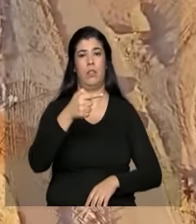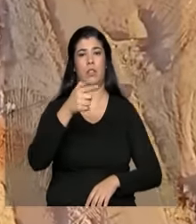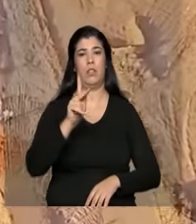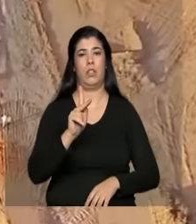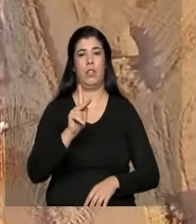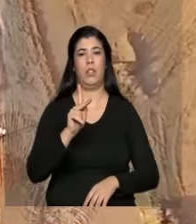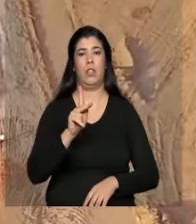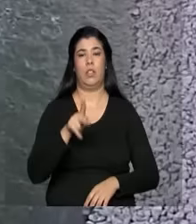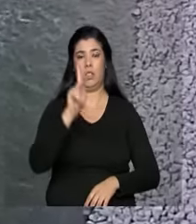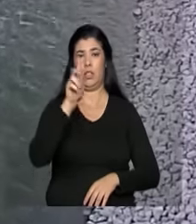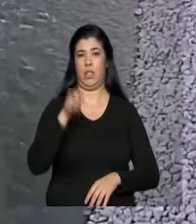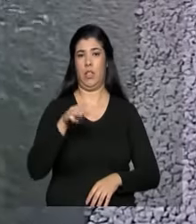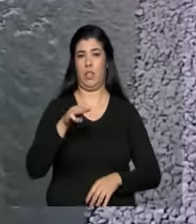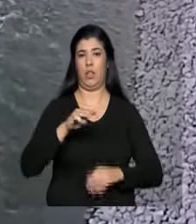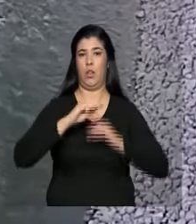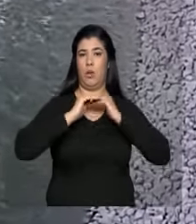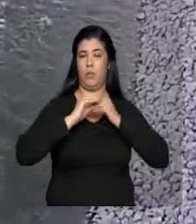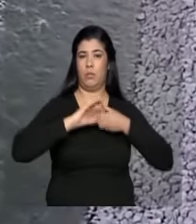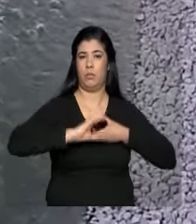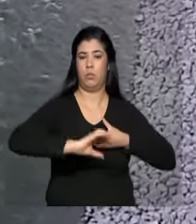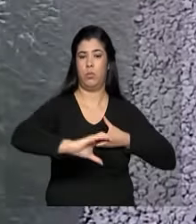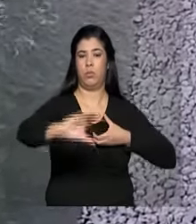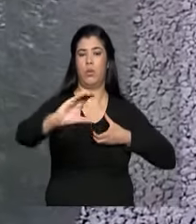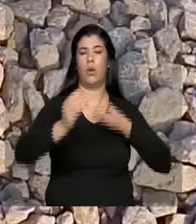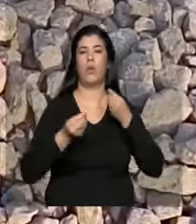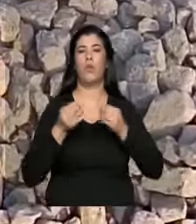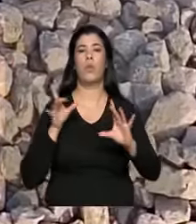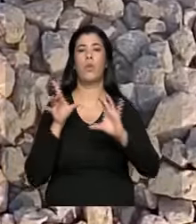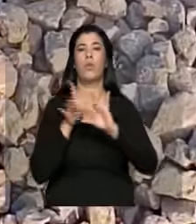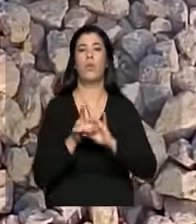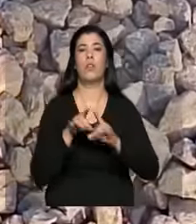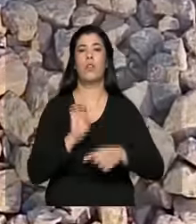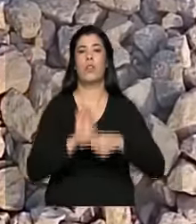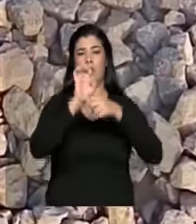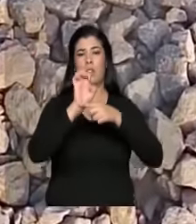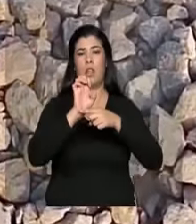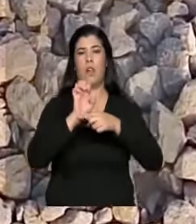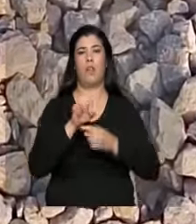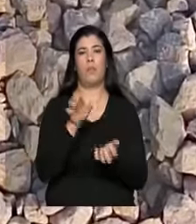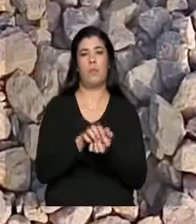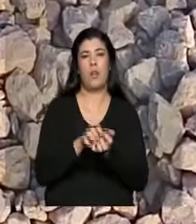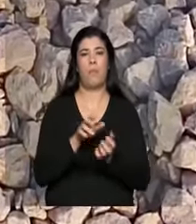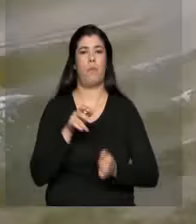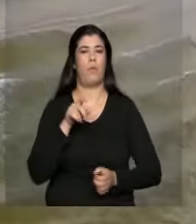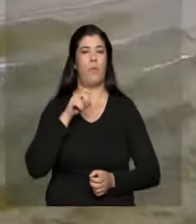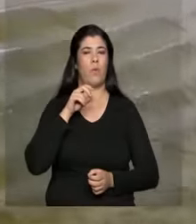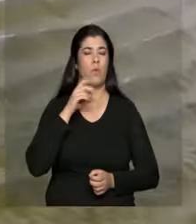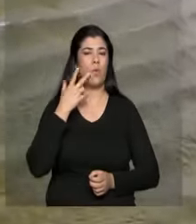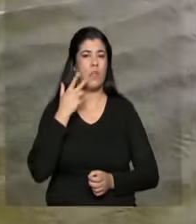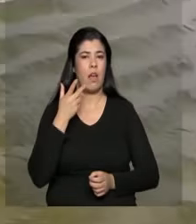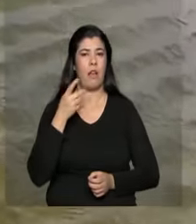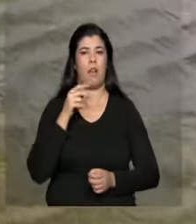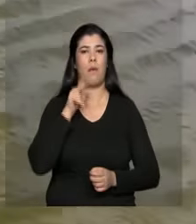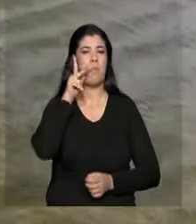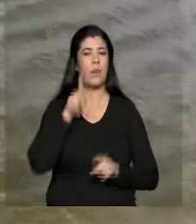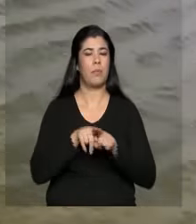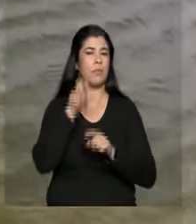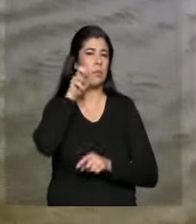quilômetros de extensão, passando pelos estados de Pernambuco, Ceará, Paraíba e Rio Grande do Norte.